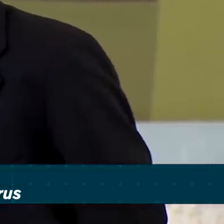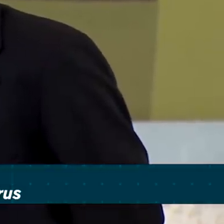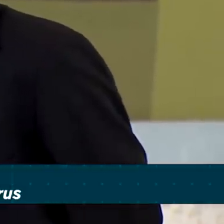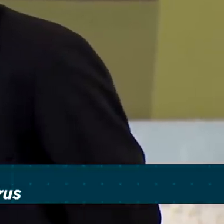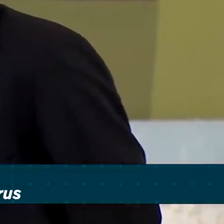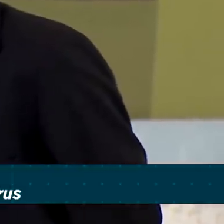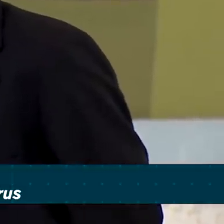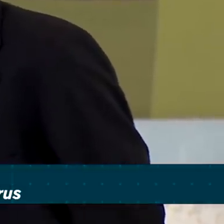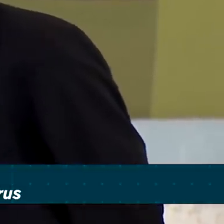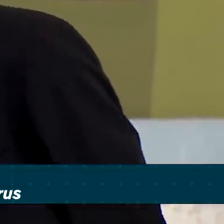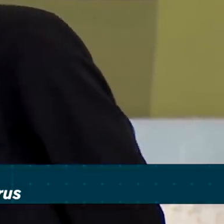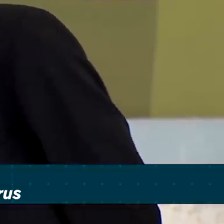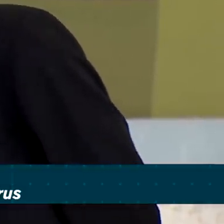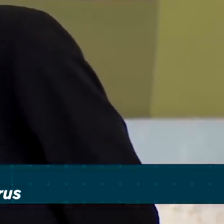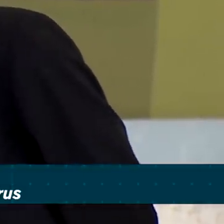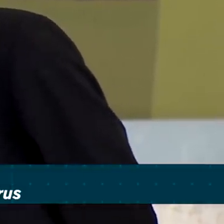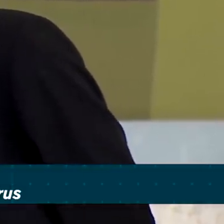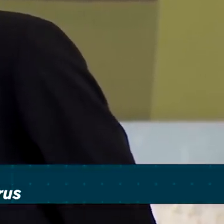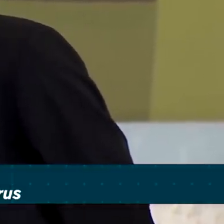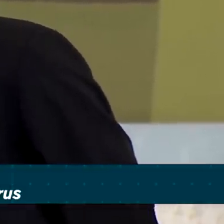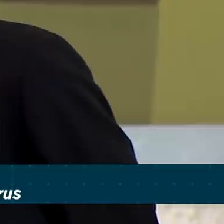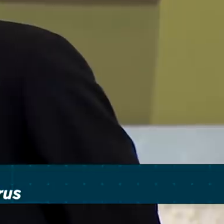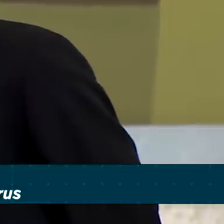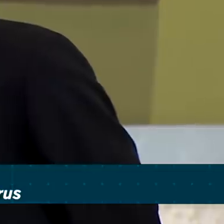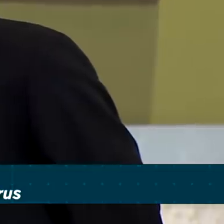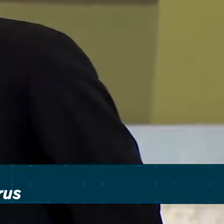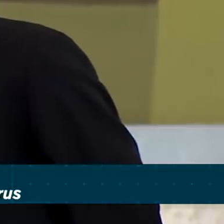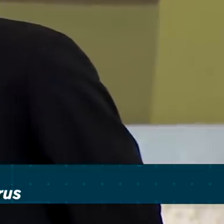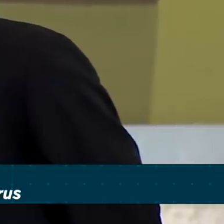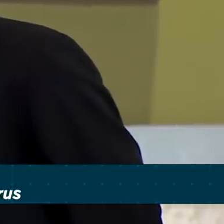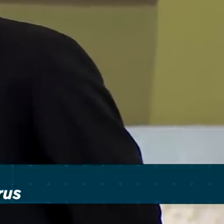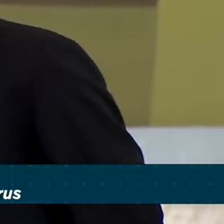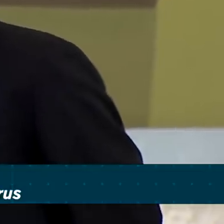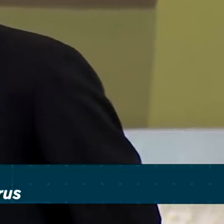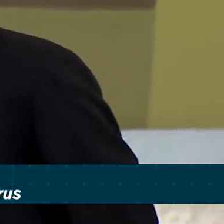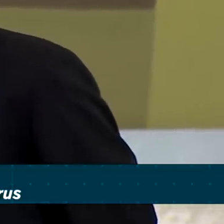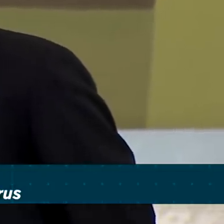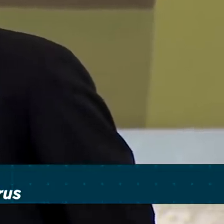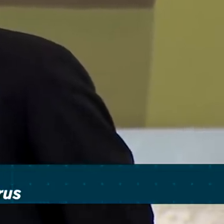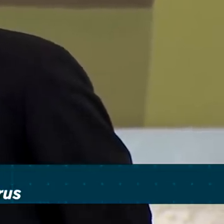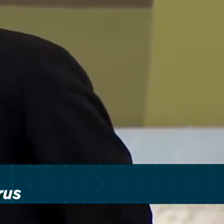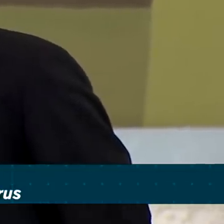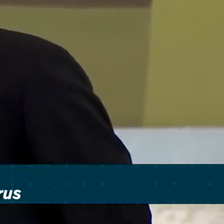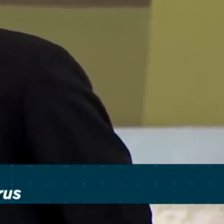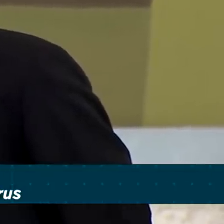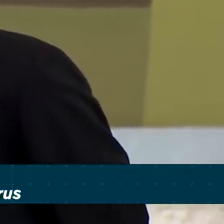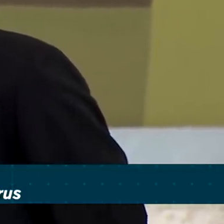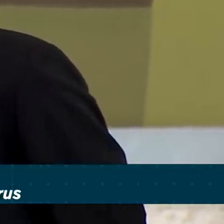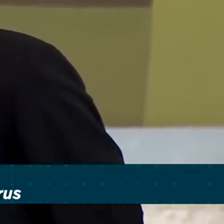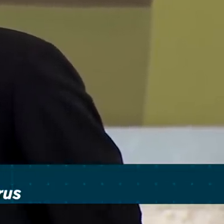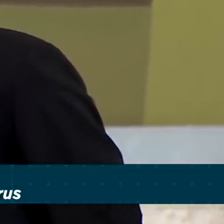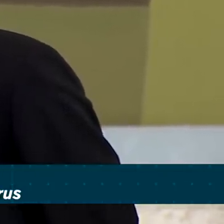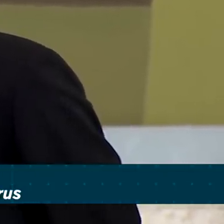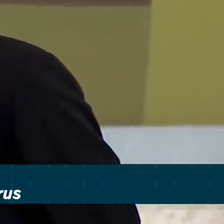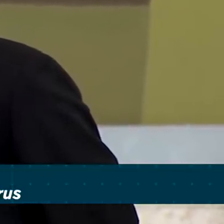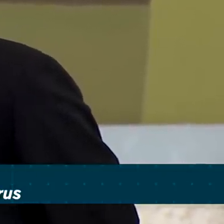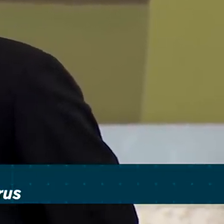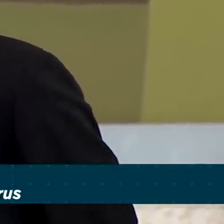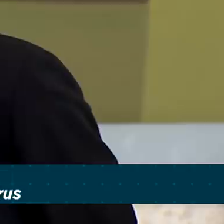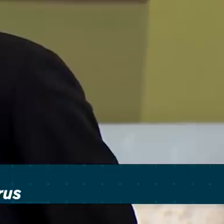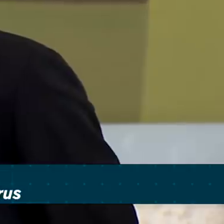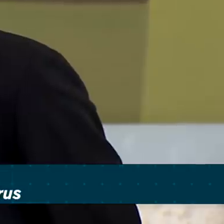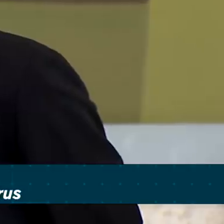Eu vou pedir para falar um pouco mais alto que eu estou com problema de ouvido aqui, eu não consigo entender nada. É melhor? Opa, agora é melhor.